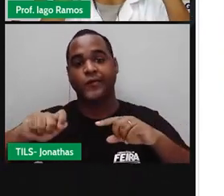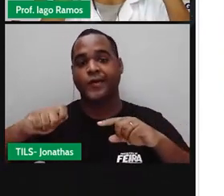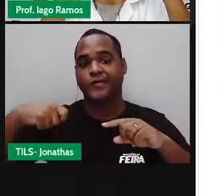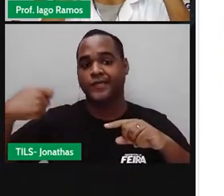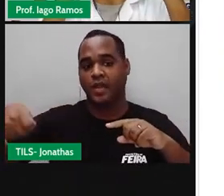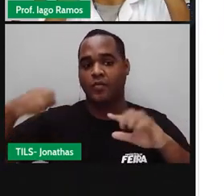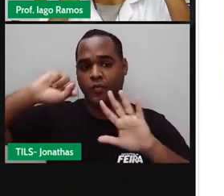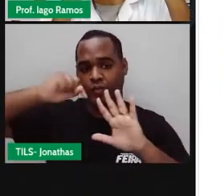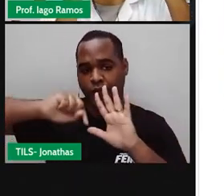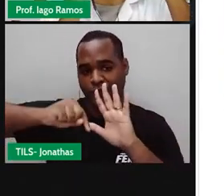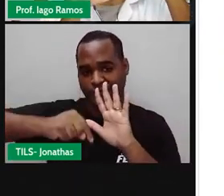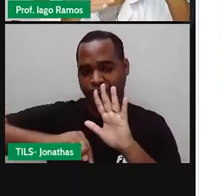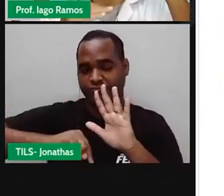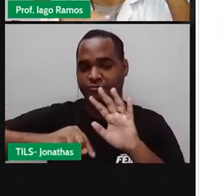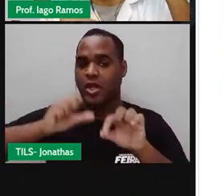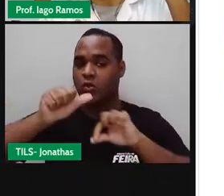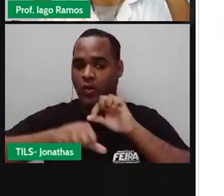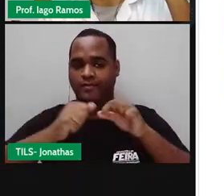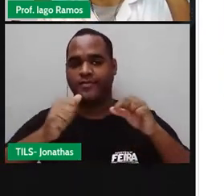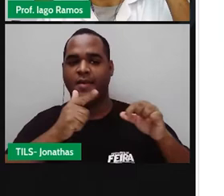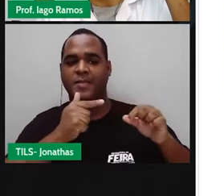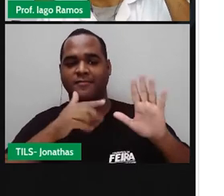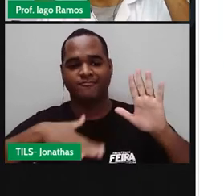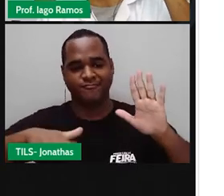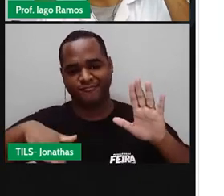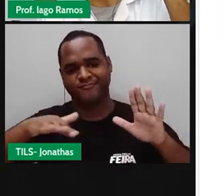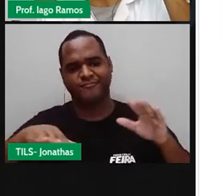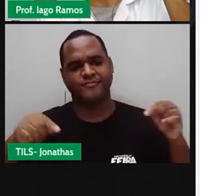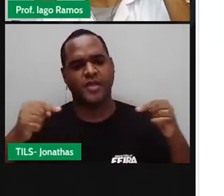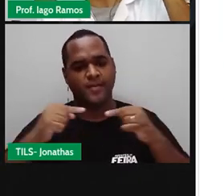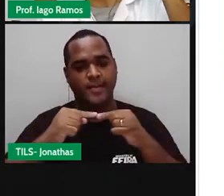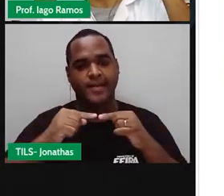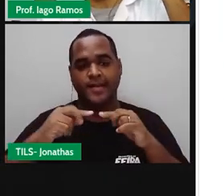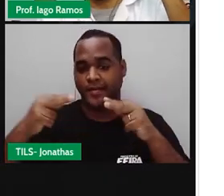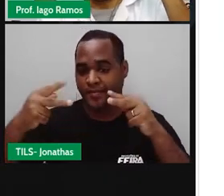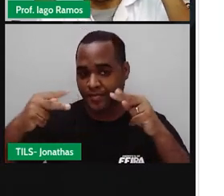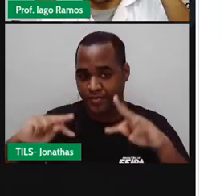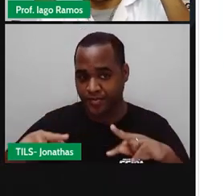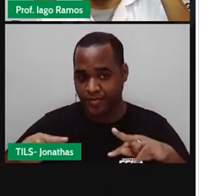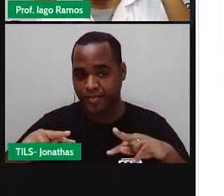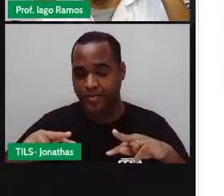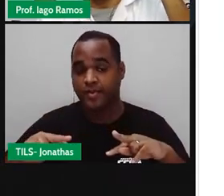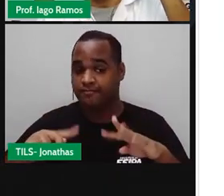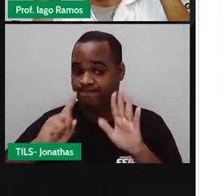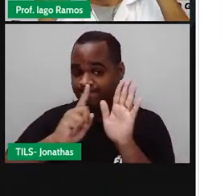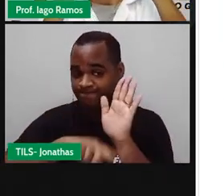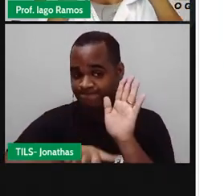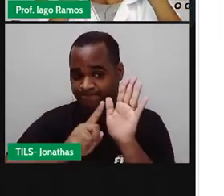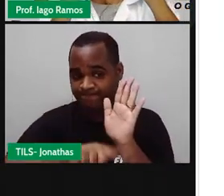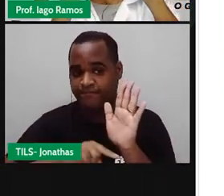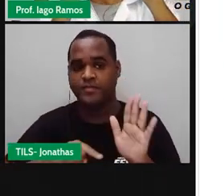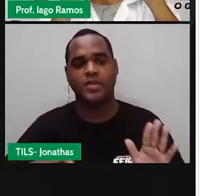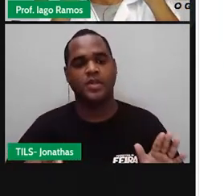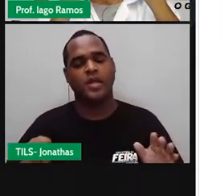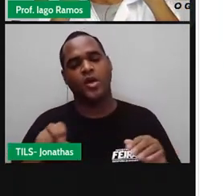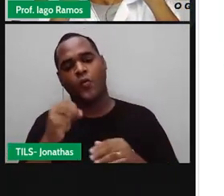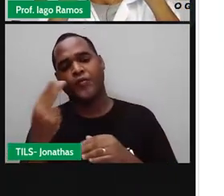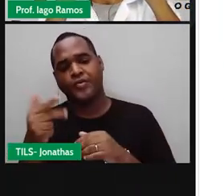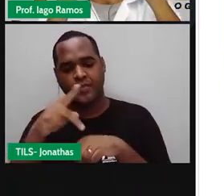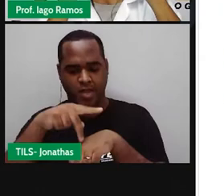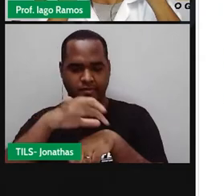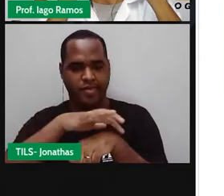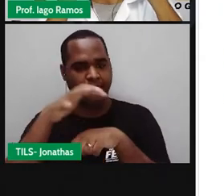profundidade, para baixo do nível do mar, é uma baixa altitude. O Monte Everest,